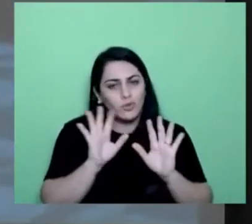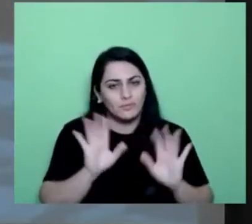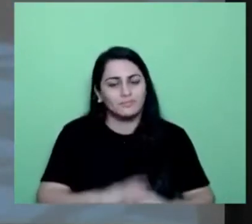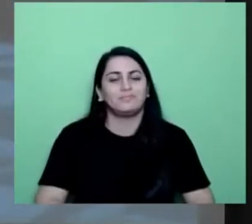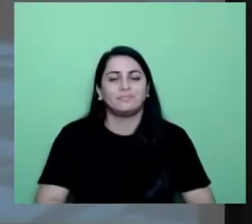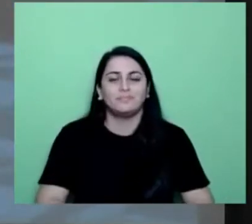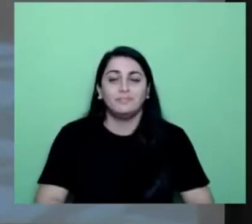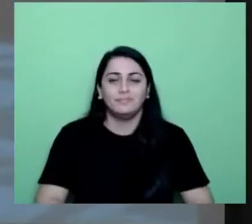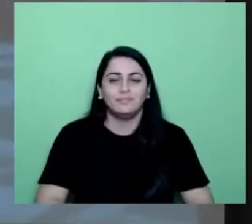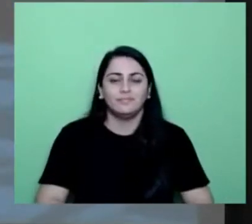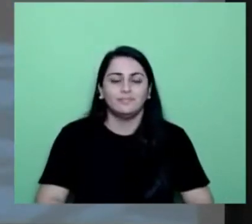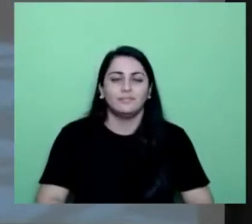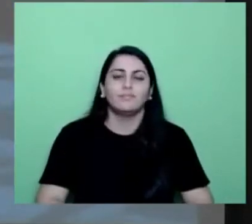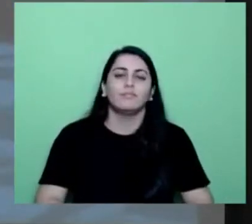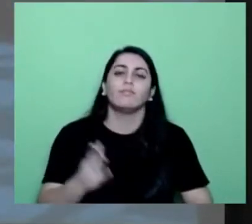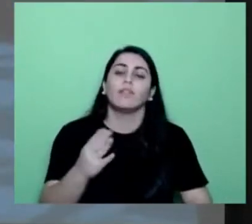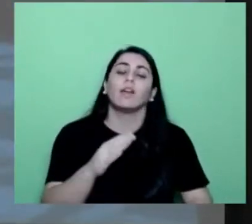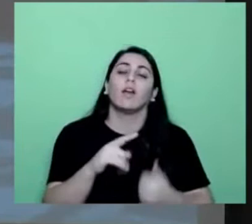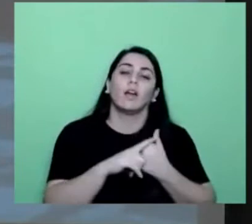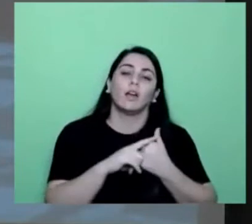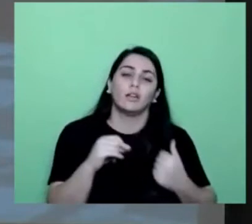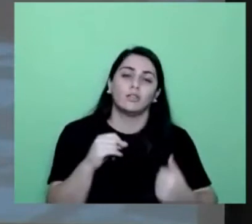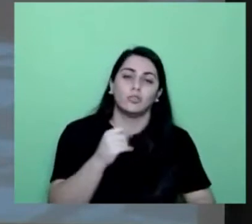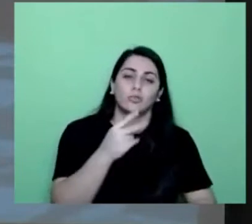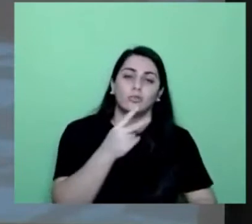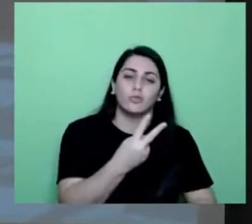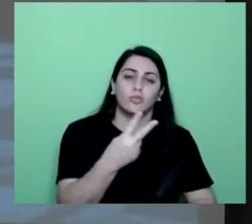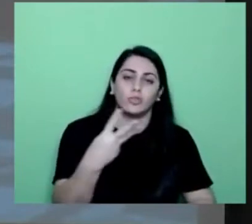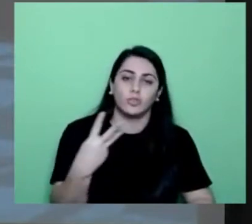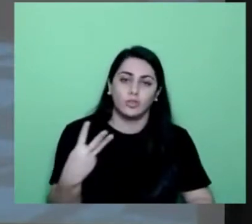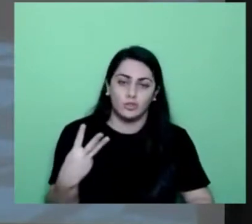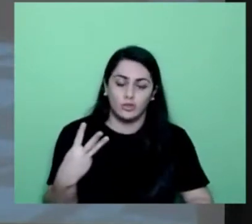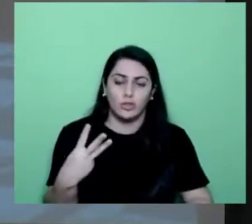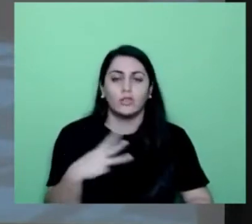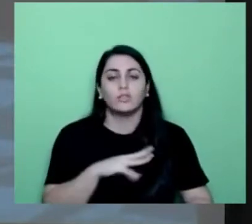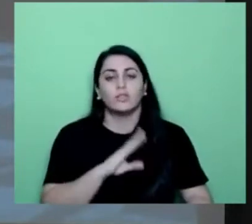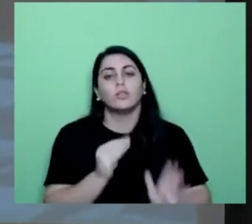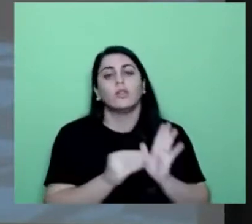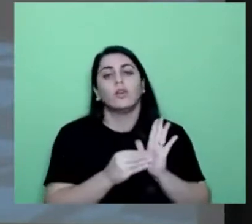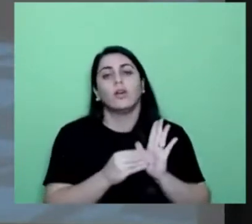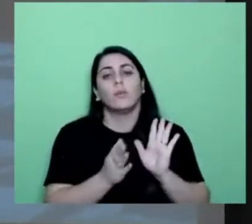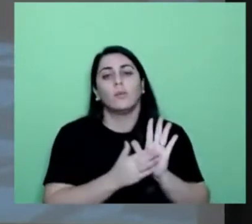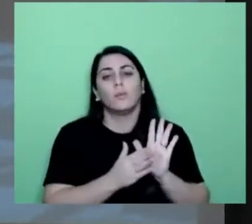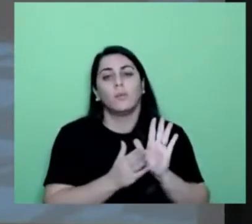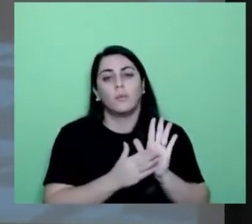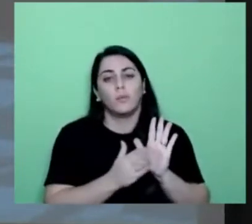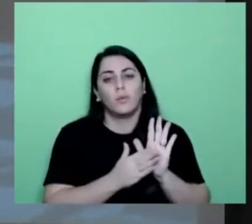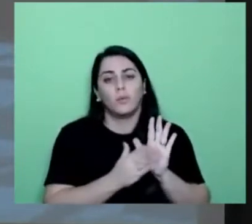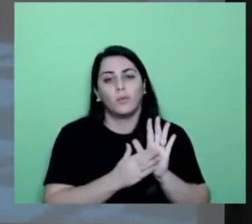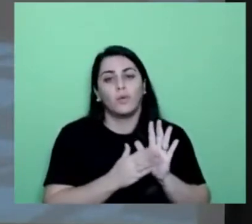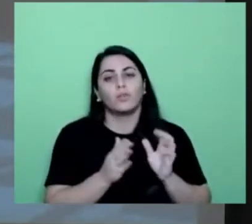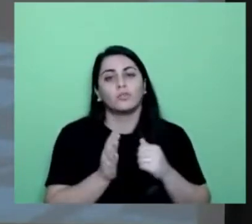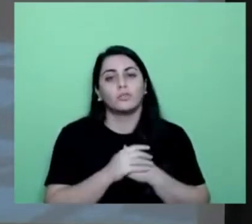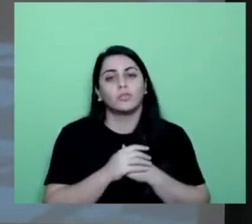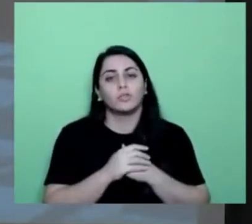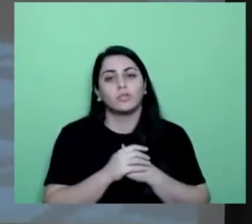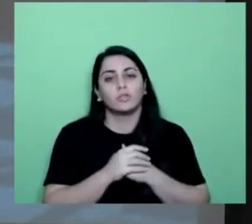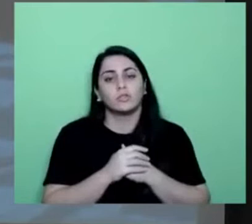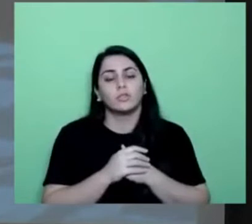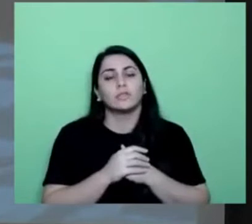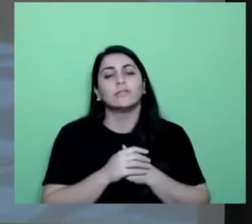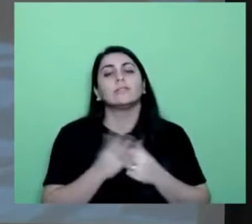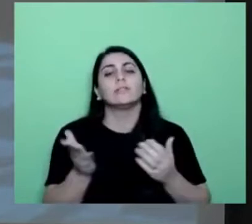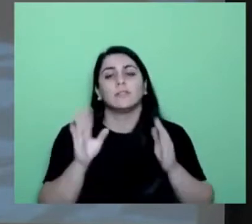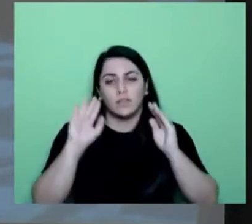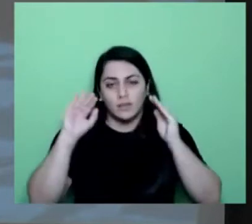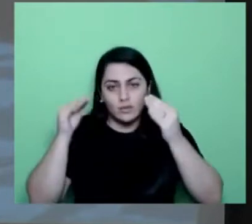Aí, no artigo 23, ele já vem apresentando a proposta do serviço de acolhimento especializado.